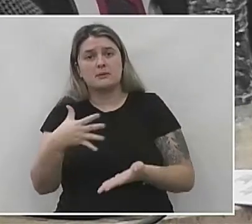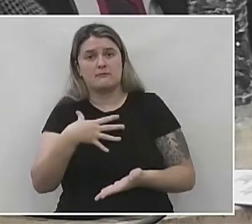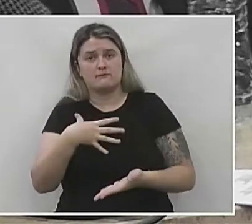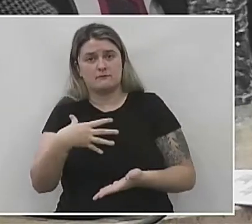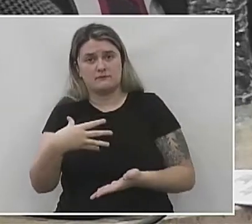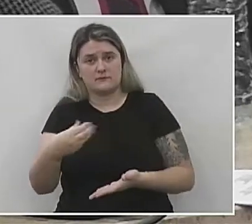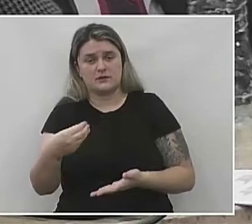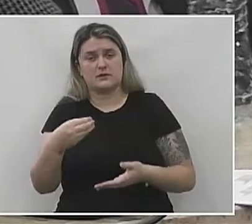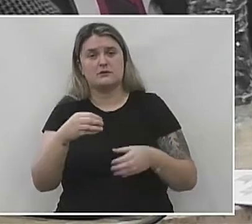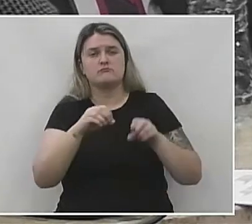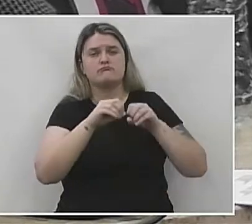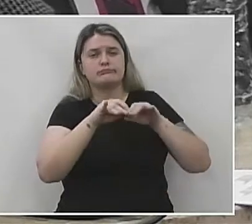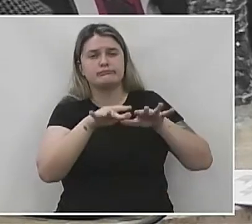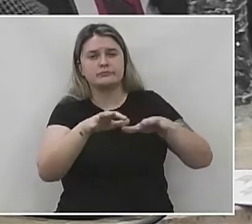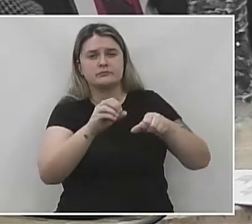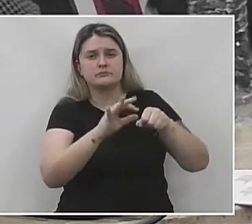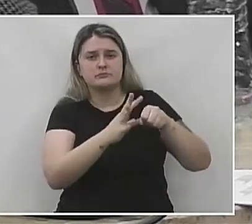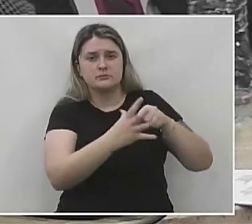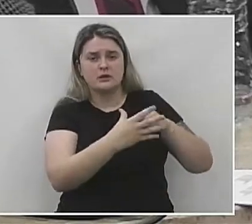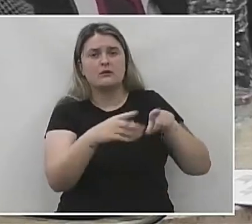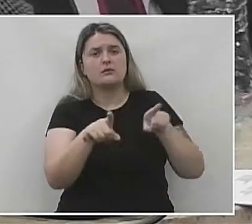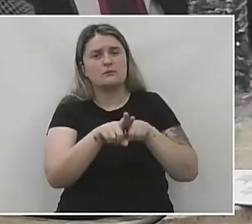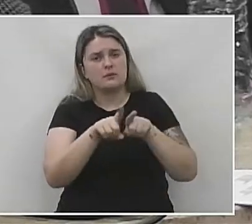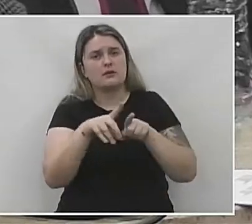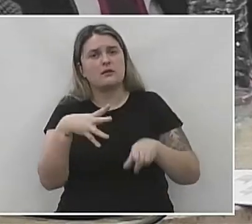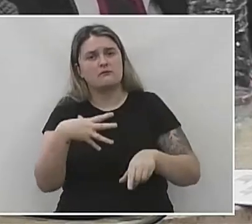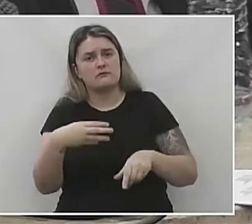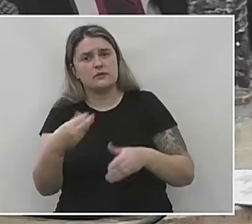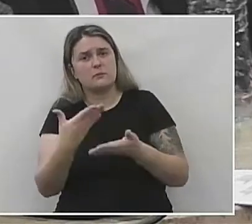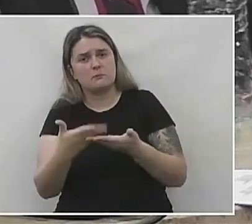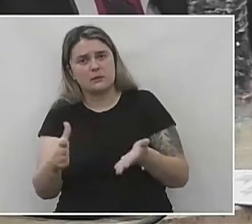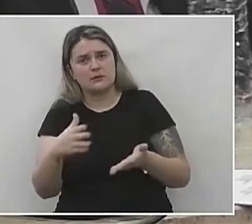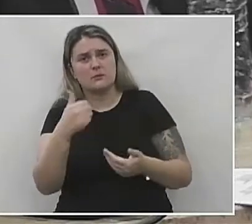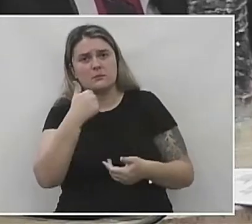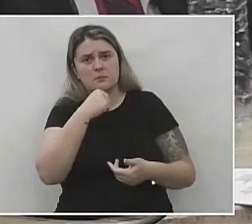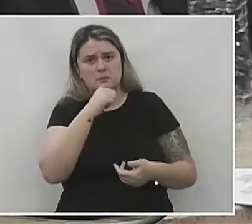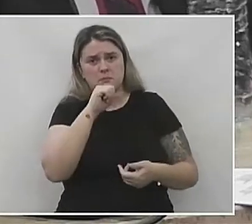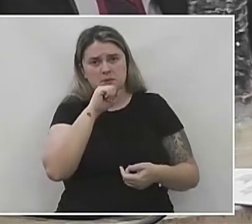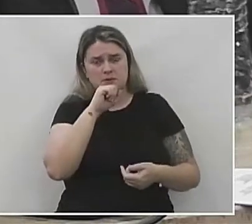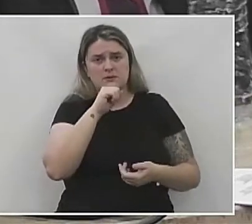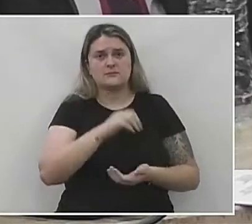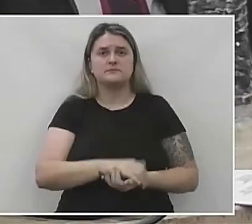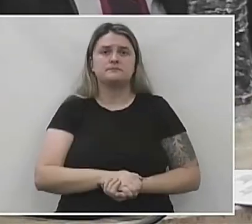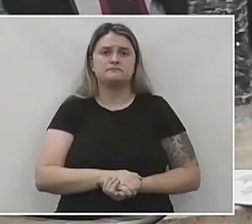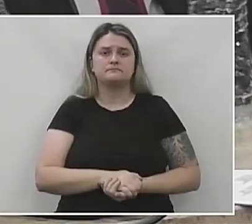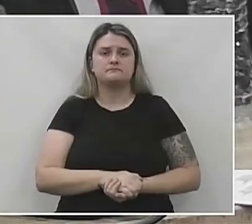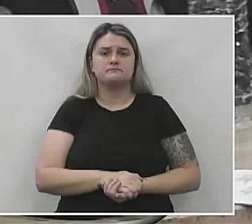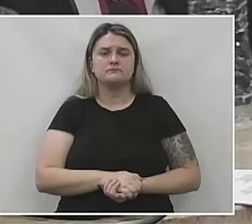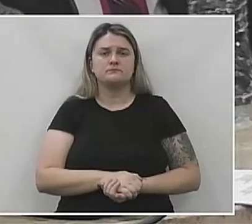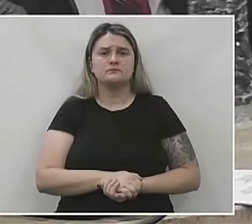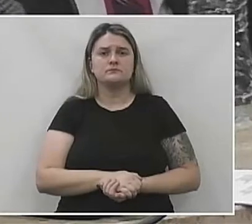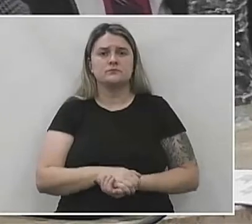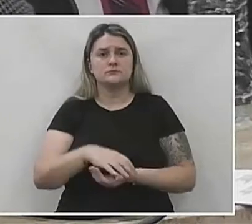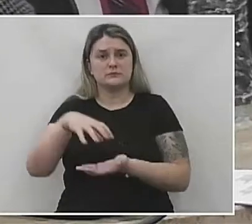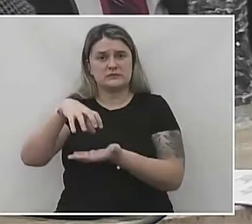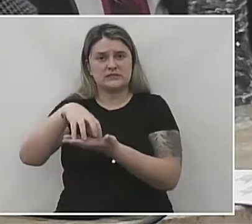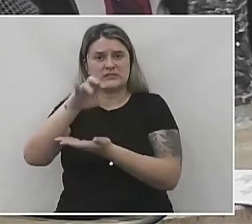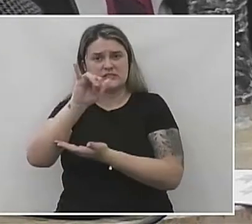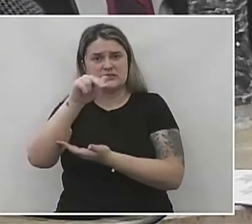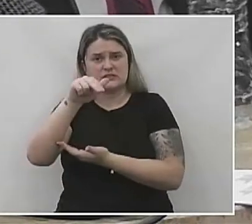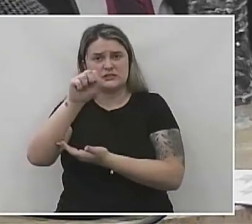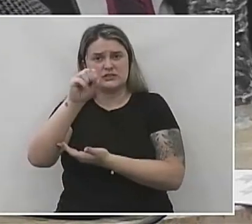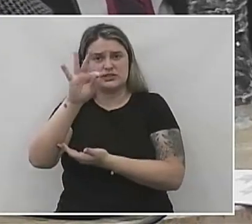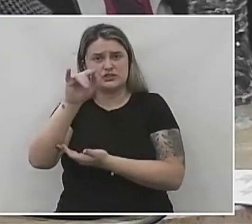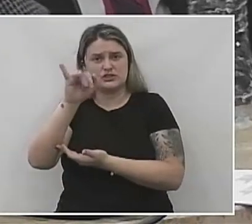filhos nessa pandemia e aos filhos que perderam suas mães nessa pandemia. O Instituto Rosas do